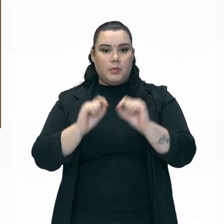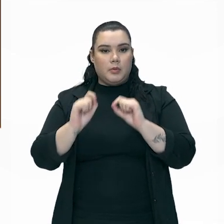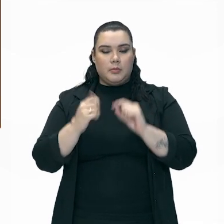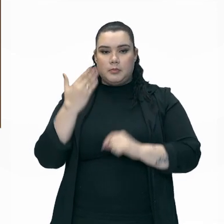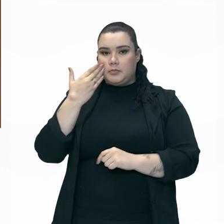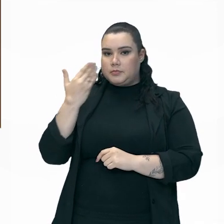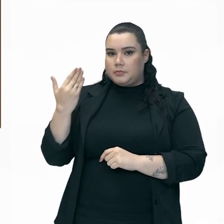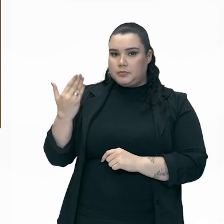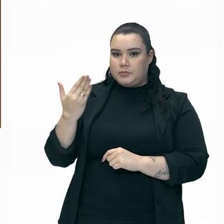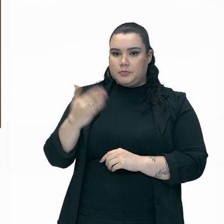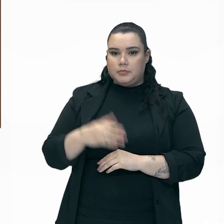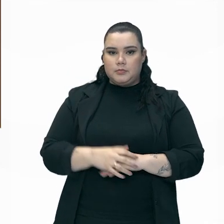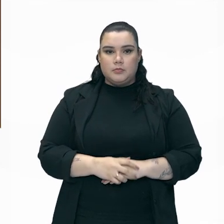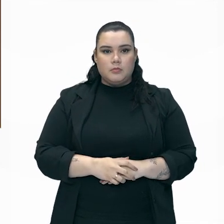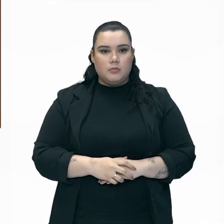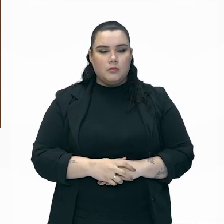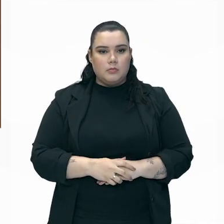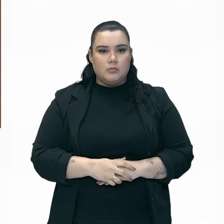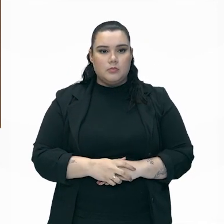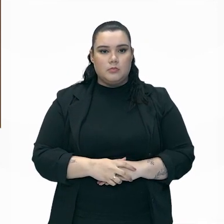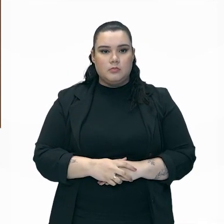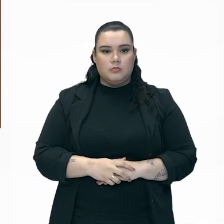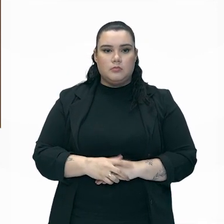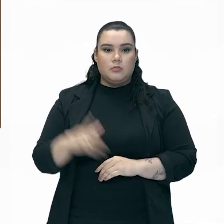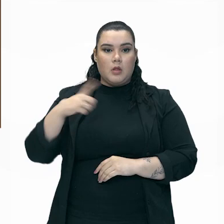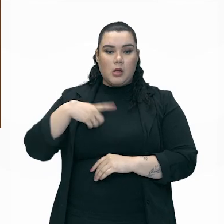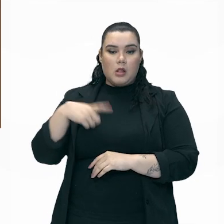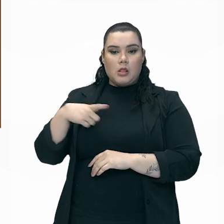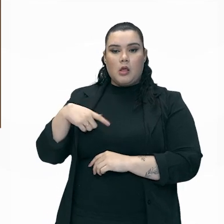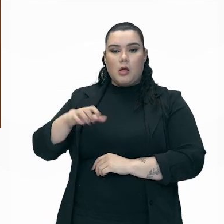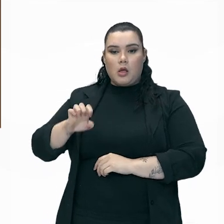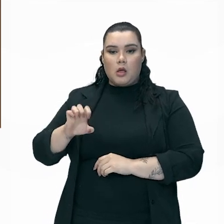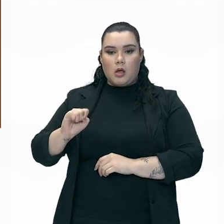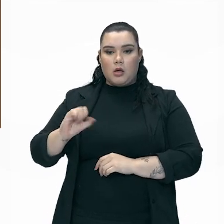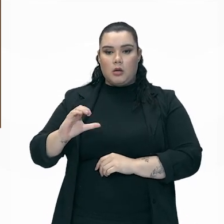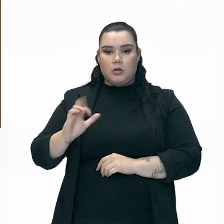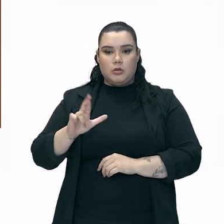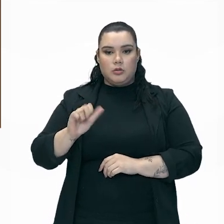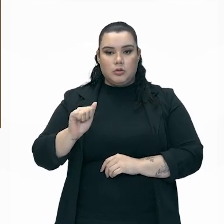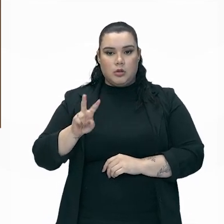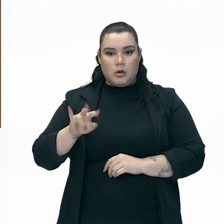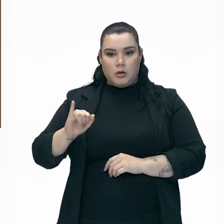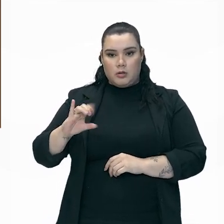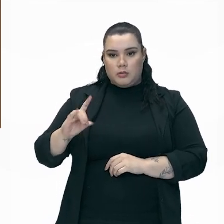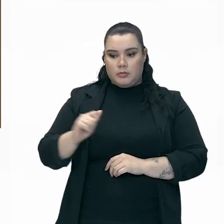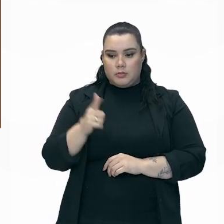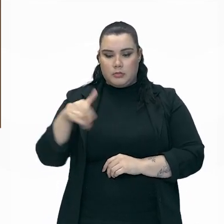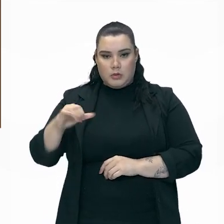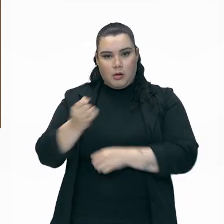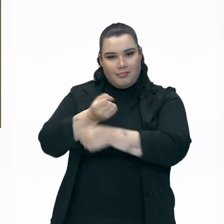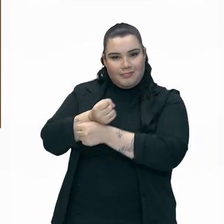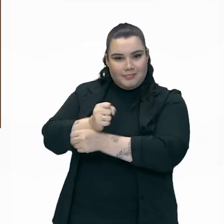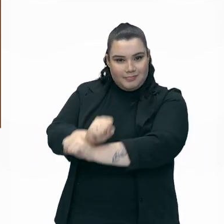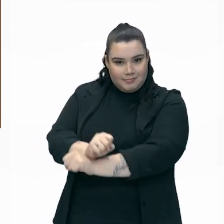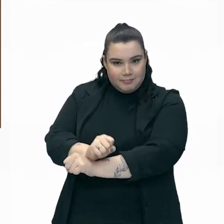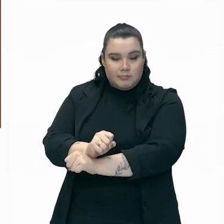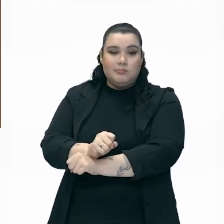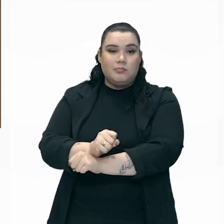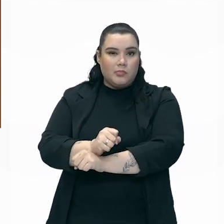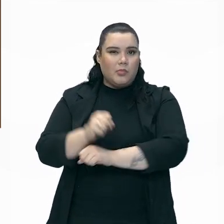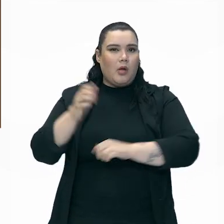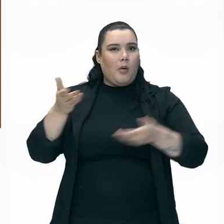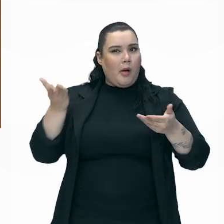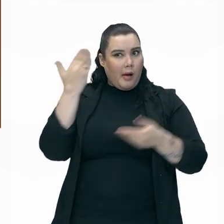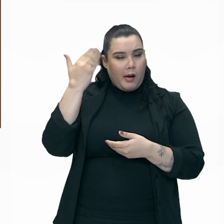Na próxima tela, existia a chamada escravidão, infelizmente em algumas situações ainda existem, que é quando um grupo